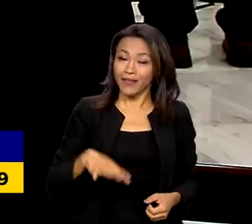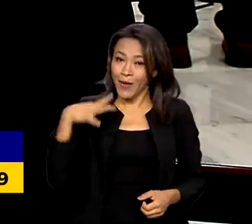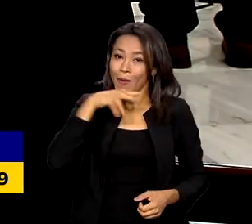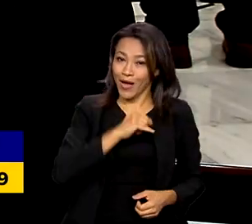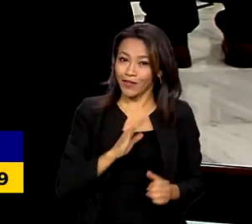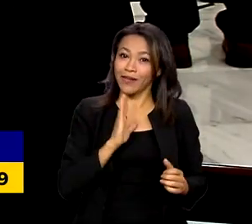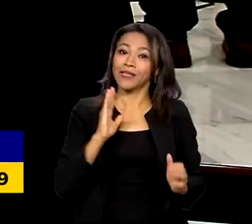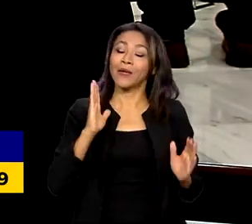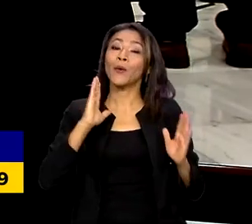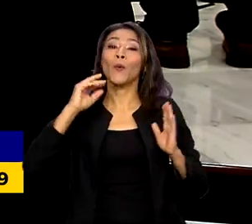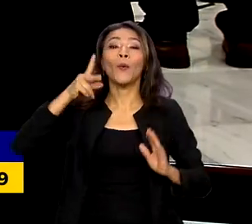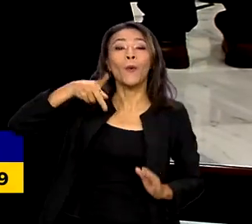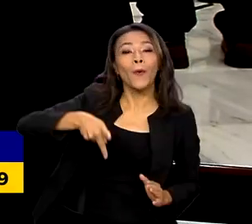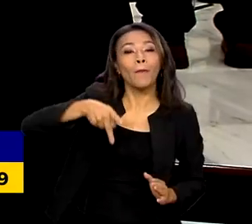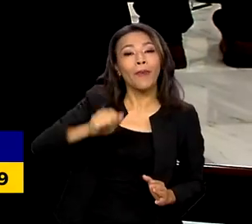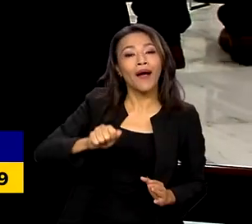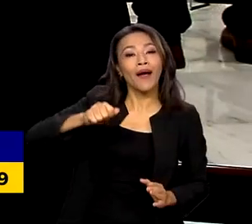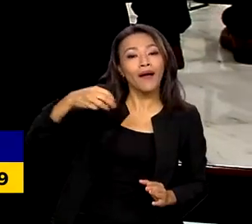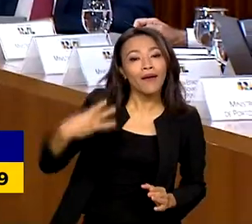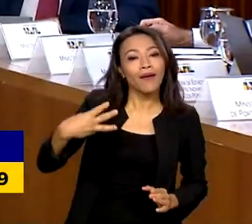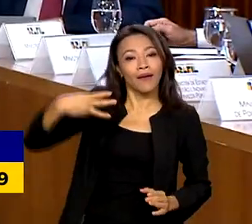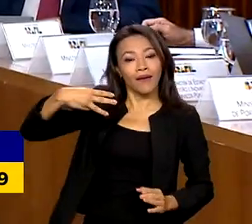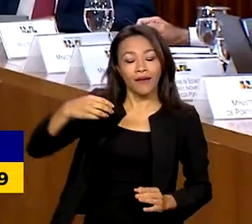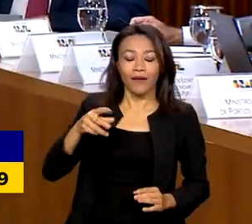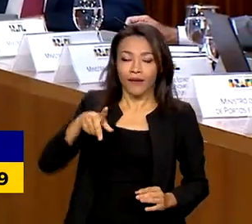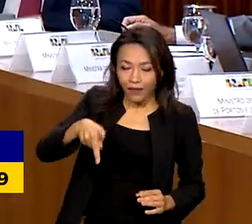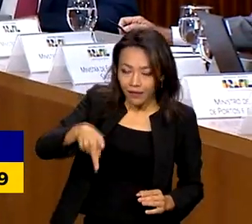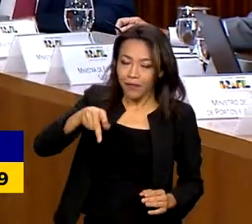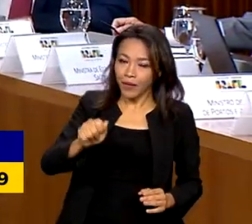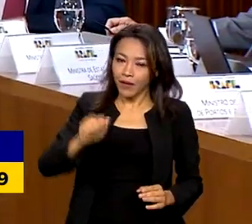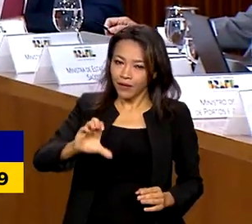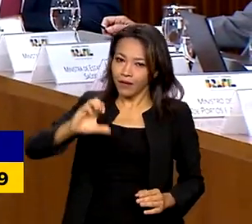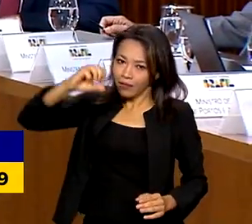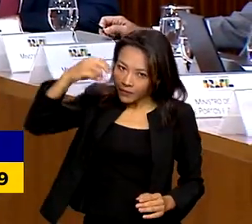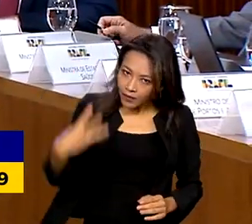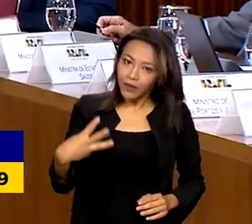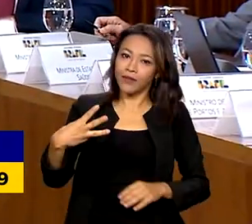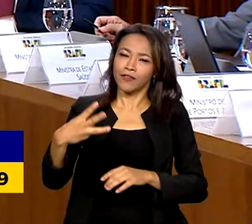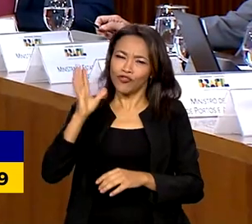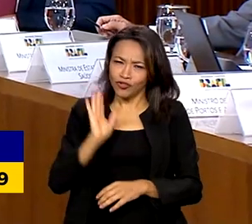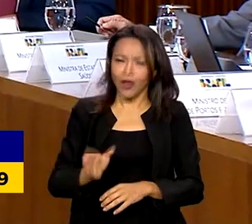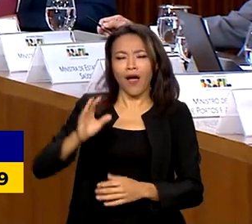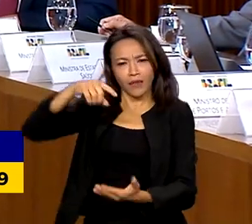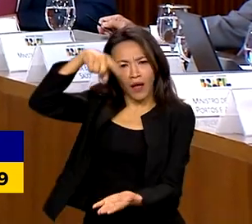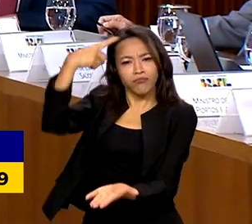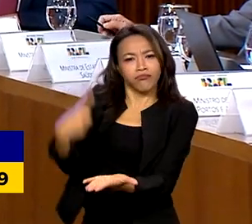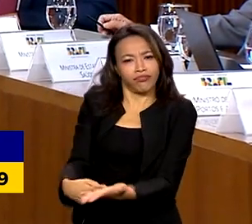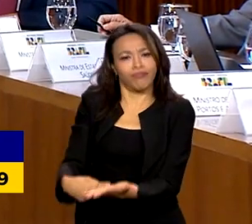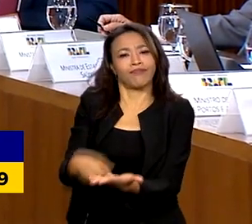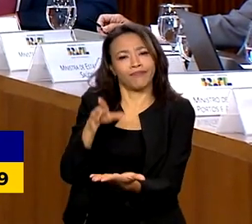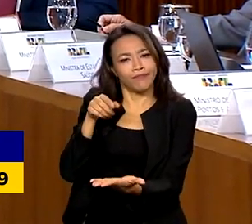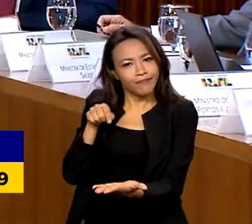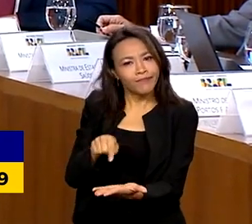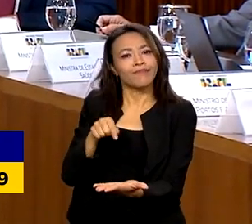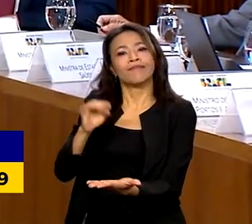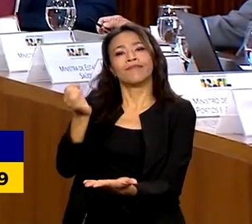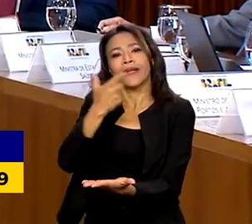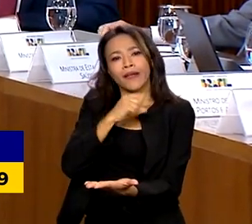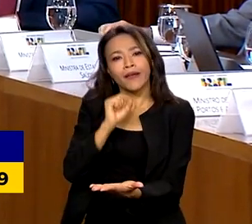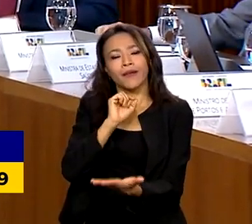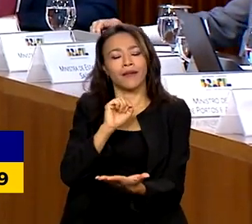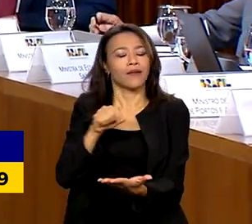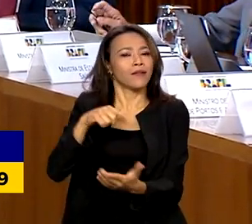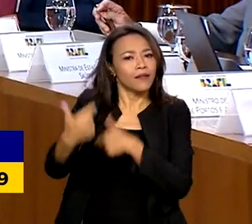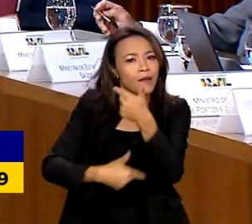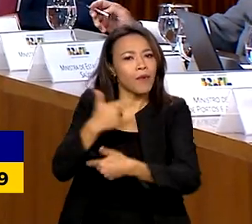porque é um nome que já está consolidado junto a uma parte da sociedade, já está consolidado junto a quem trabalha na área